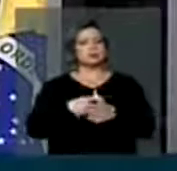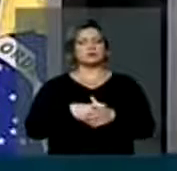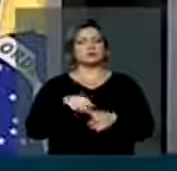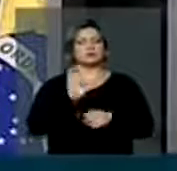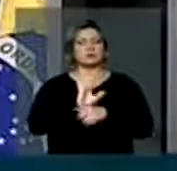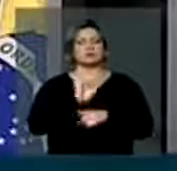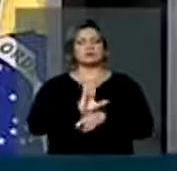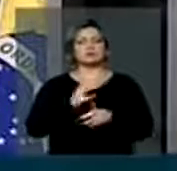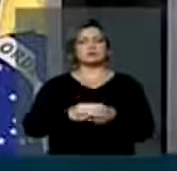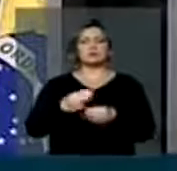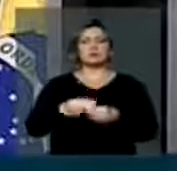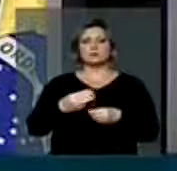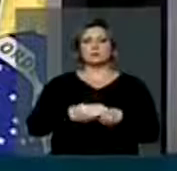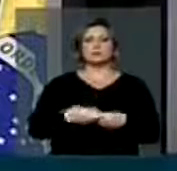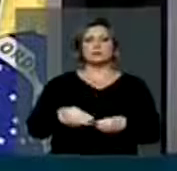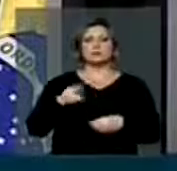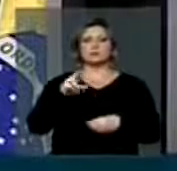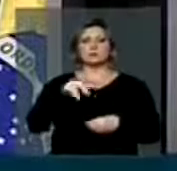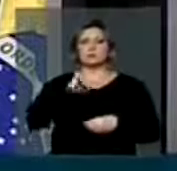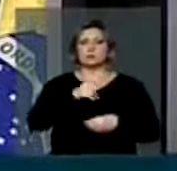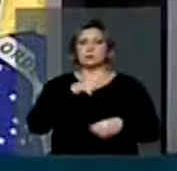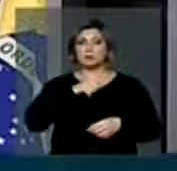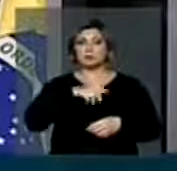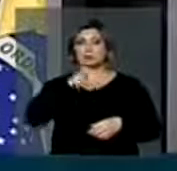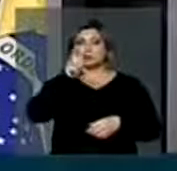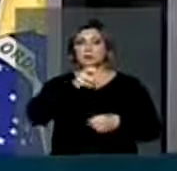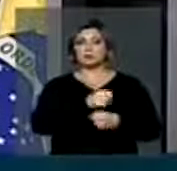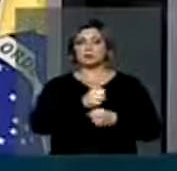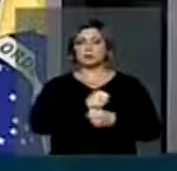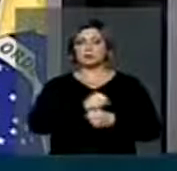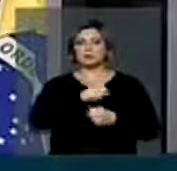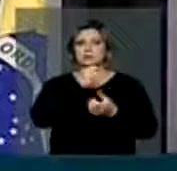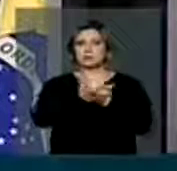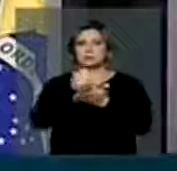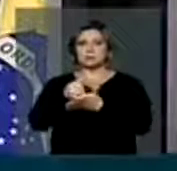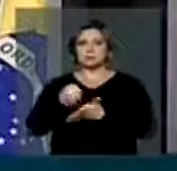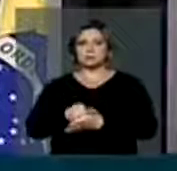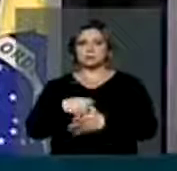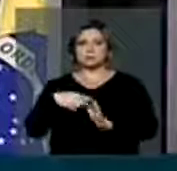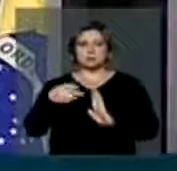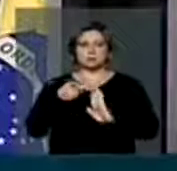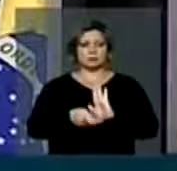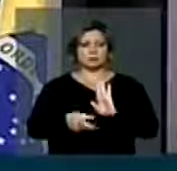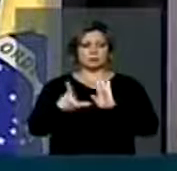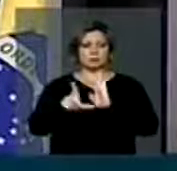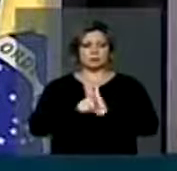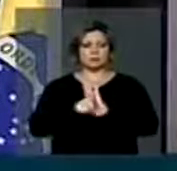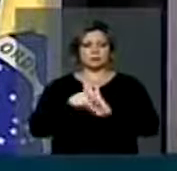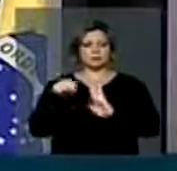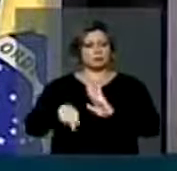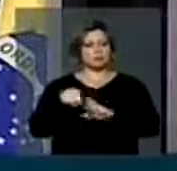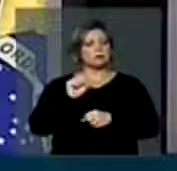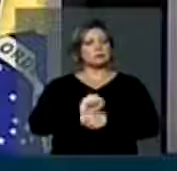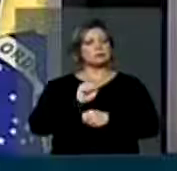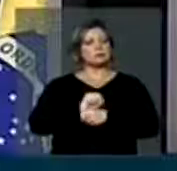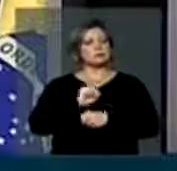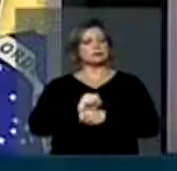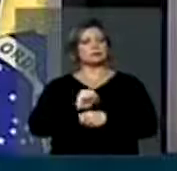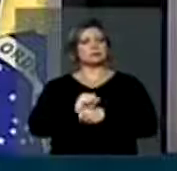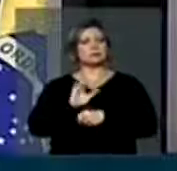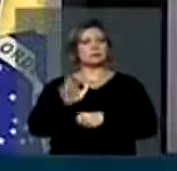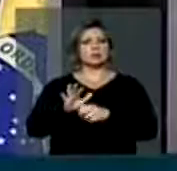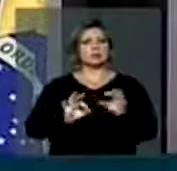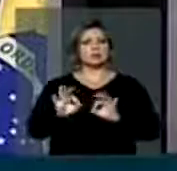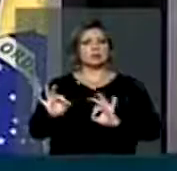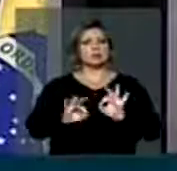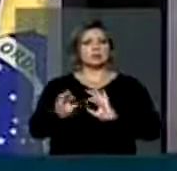estados e municípios, a União teria cinco anos para pagar. Meu projeto de lei encontra-se tramitando, já